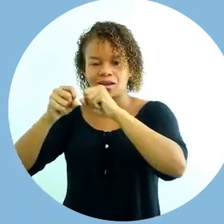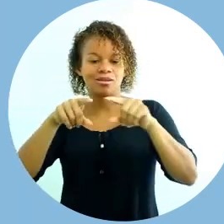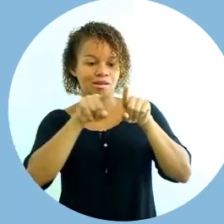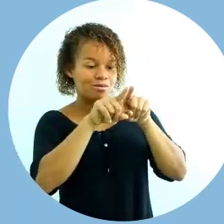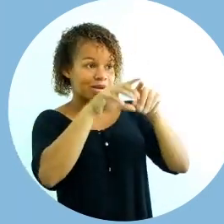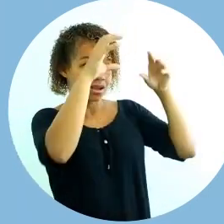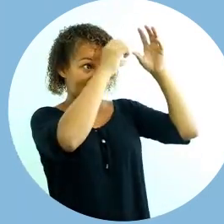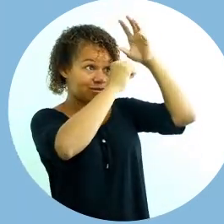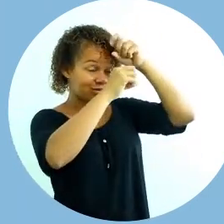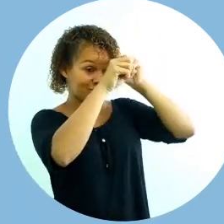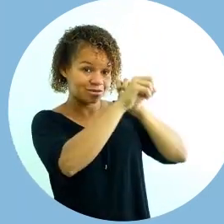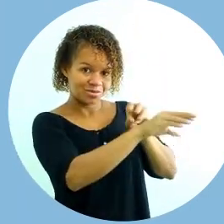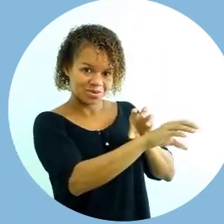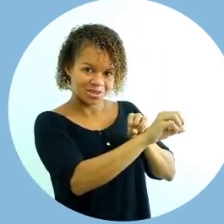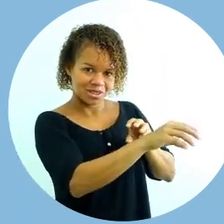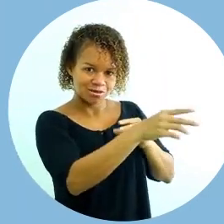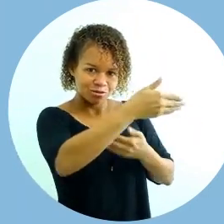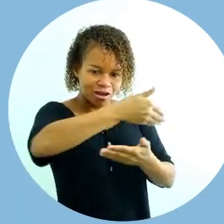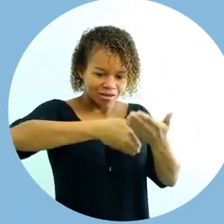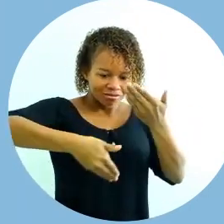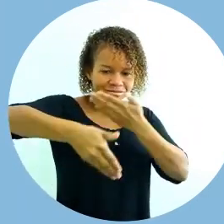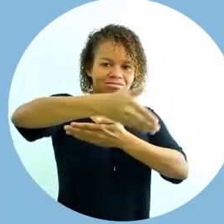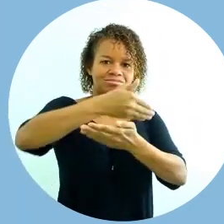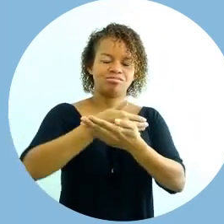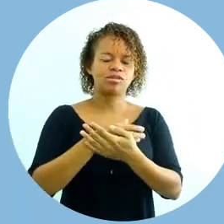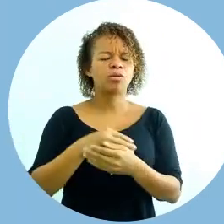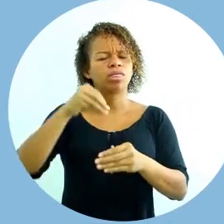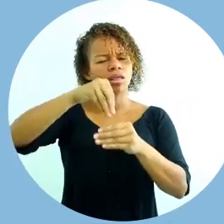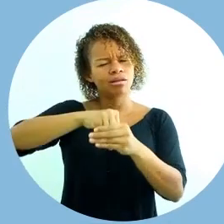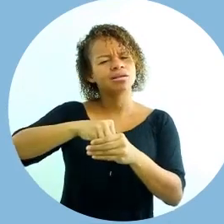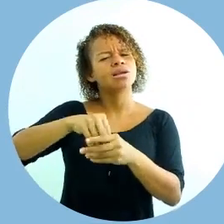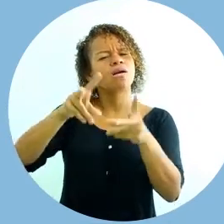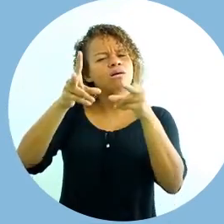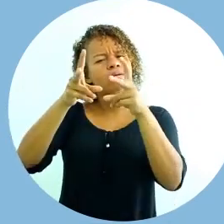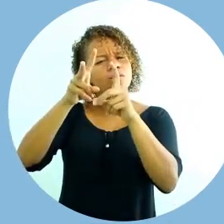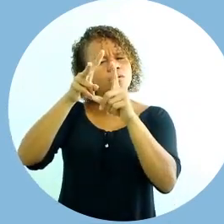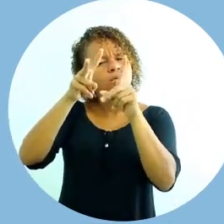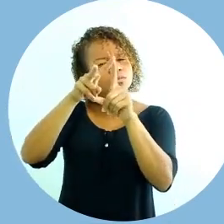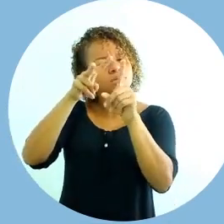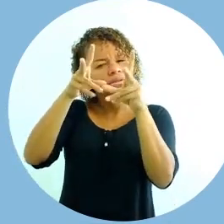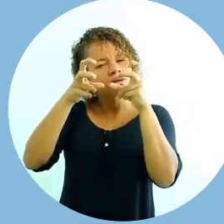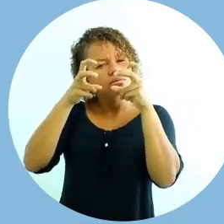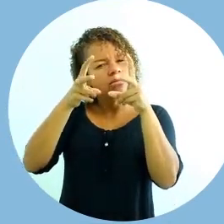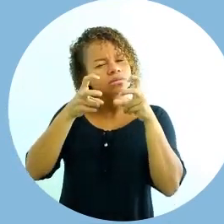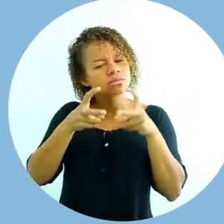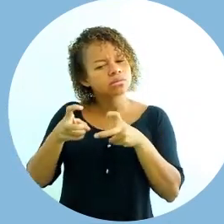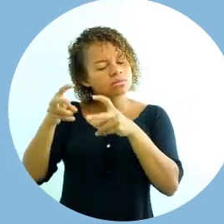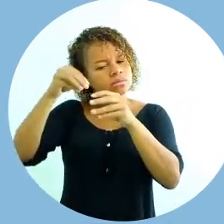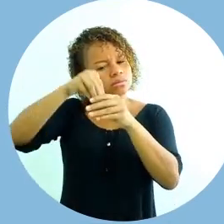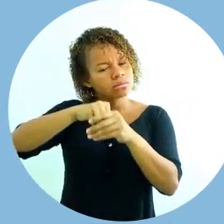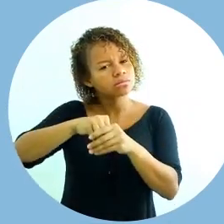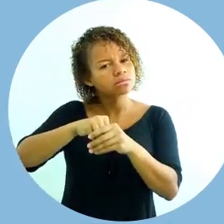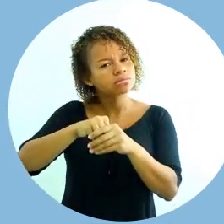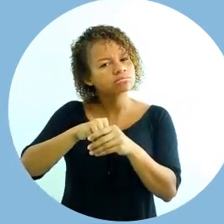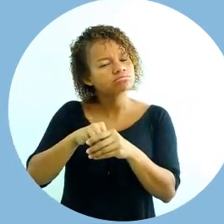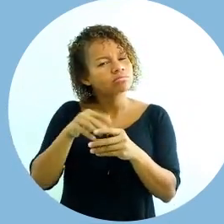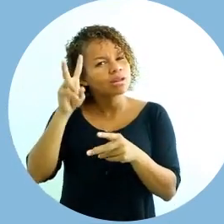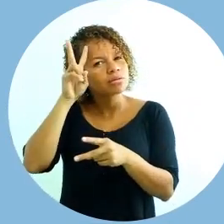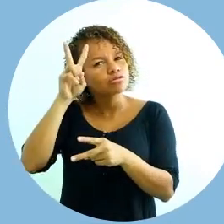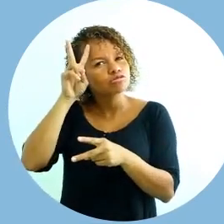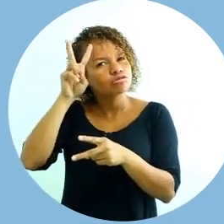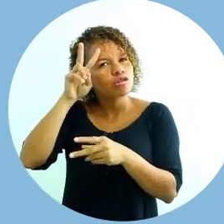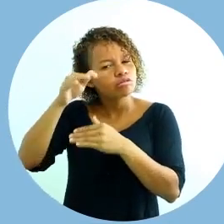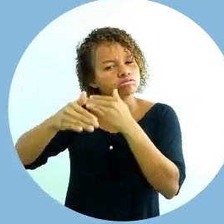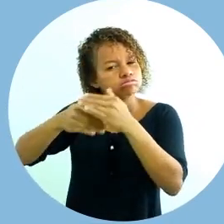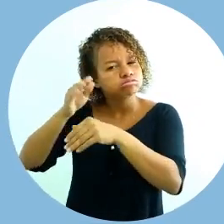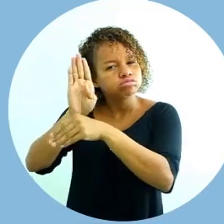Dentro dessa concepção de vídeo-aula, nós trazemos também, a partir da história do vídeo, do cinema e de toda essa